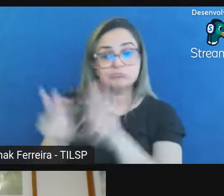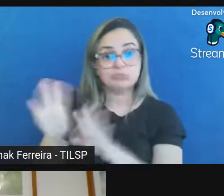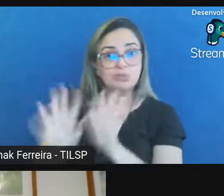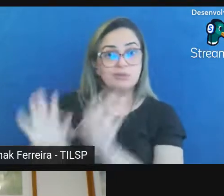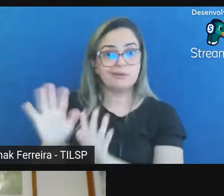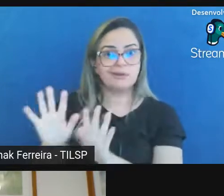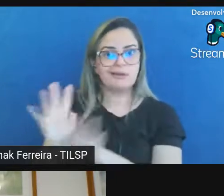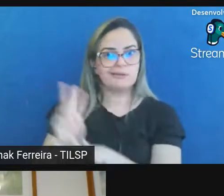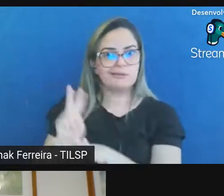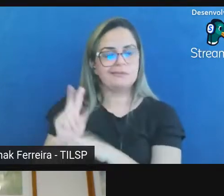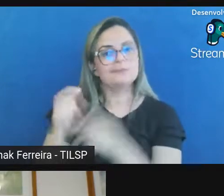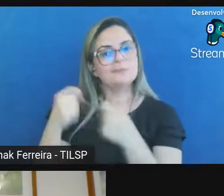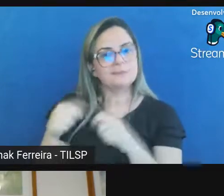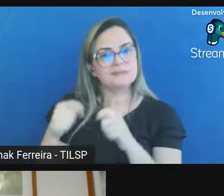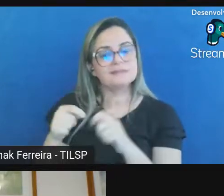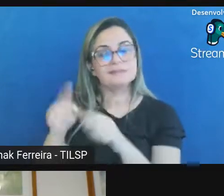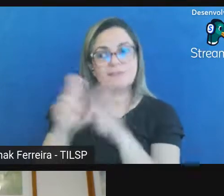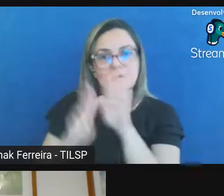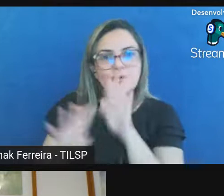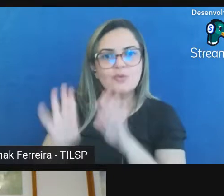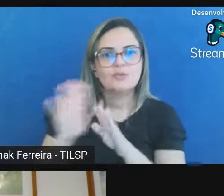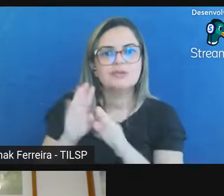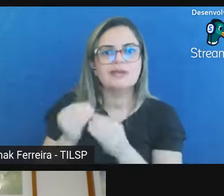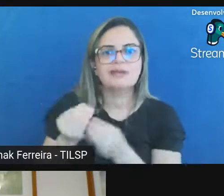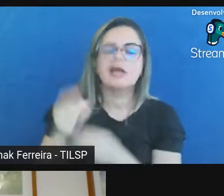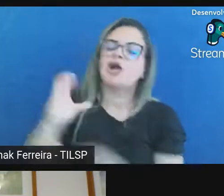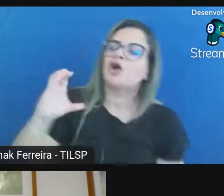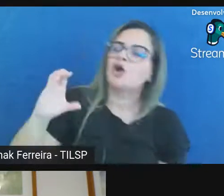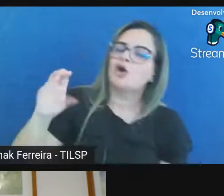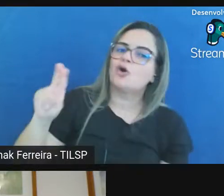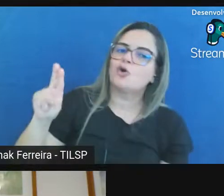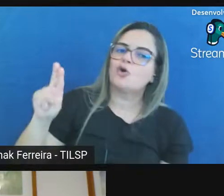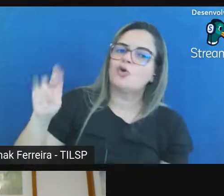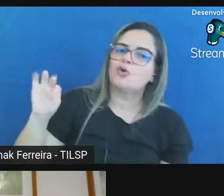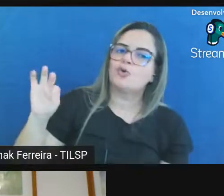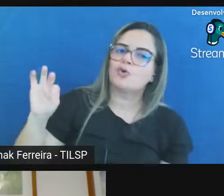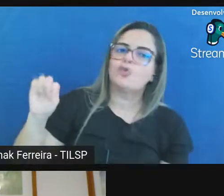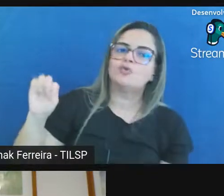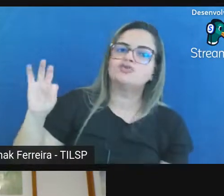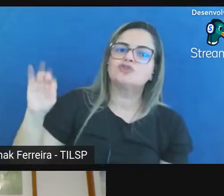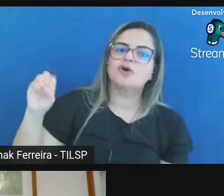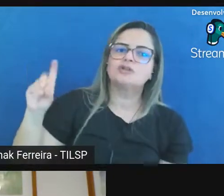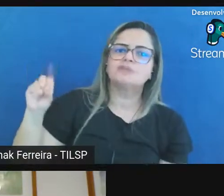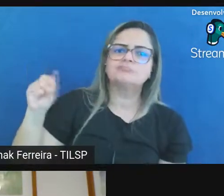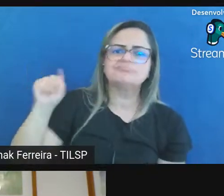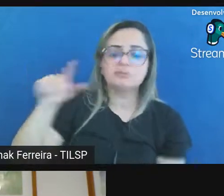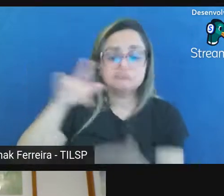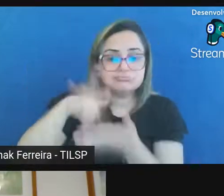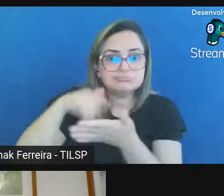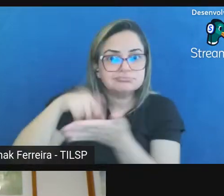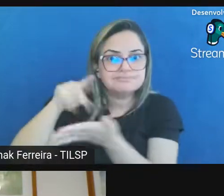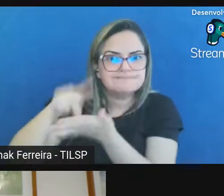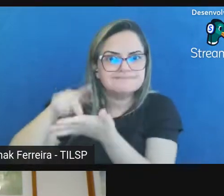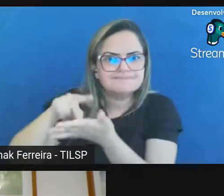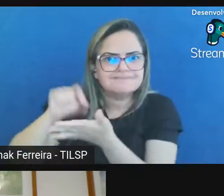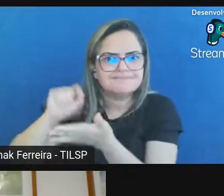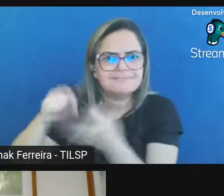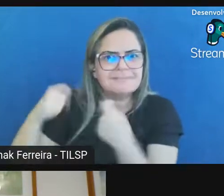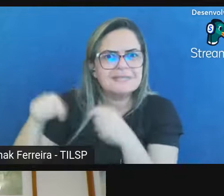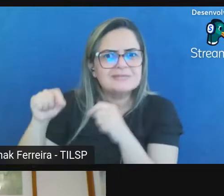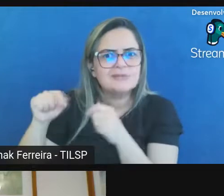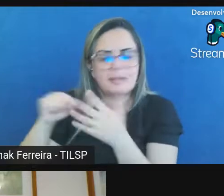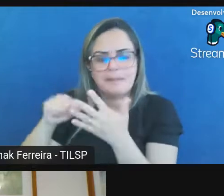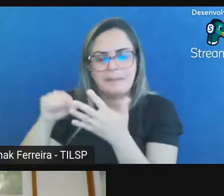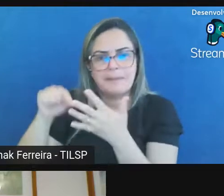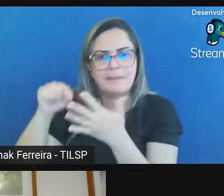tem que cuidar da custódia então quer dizer esse documento para se manter autêntico ele não pode